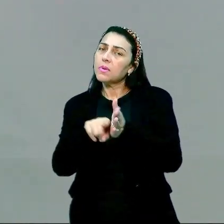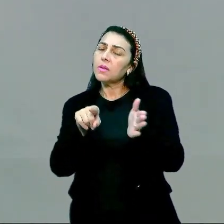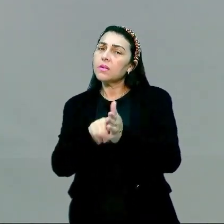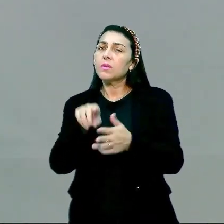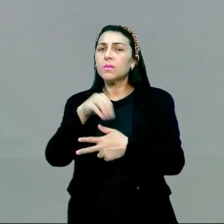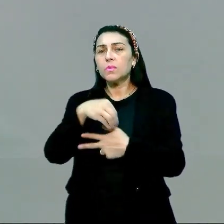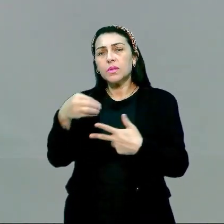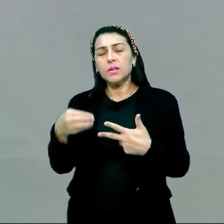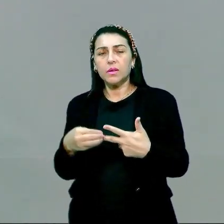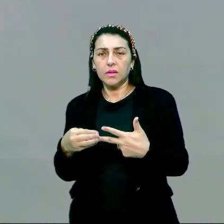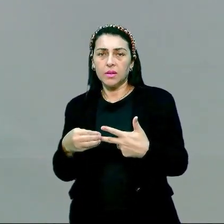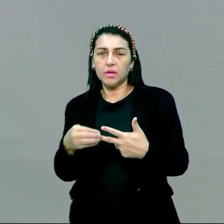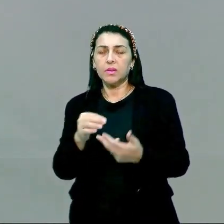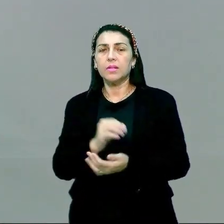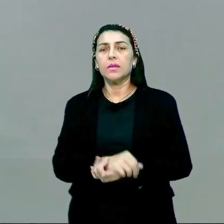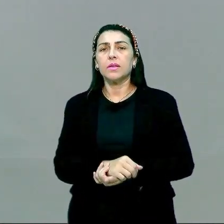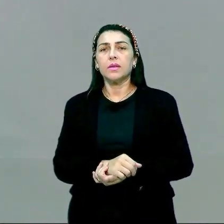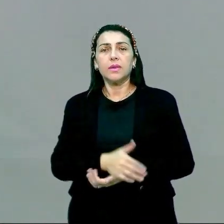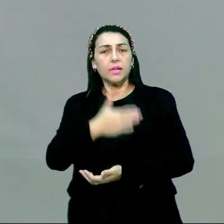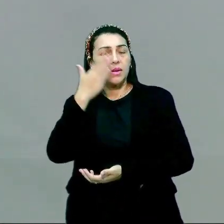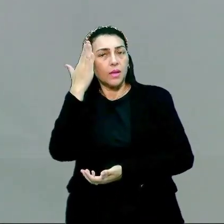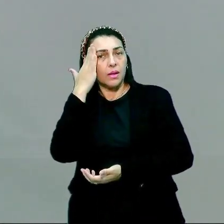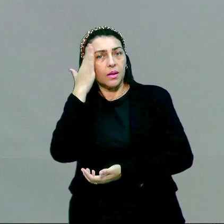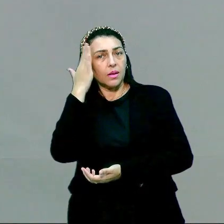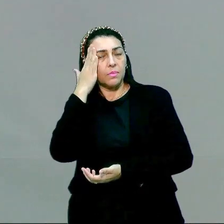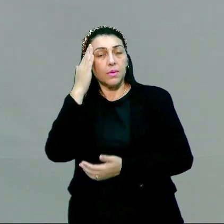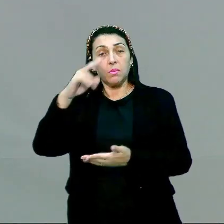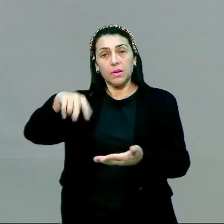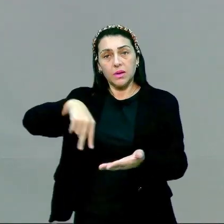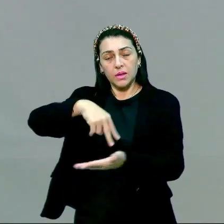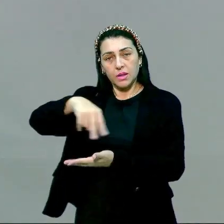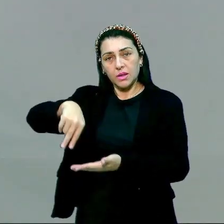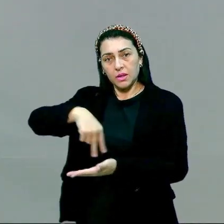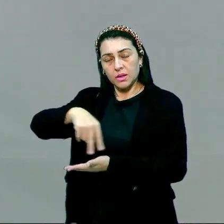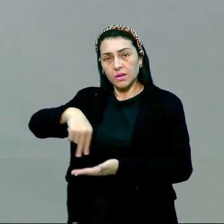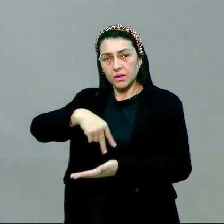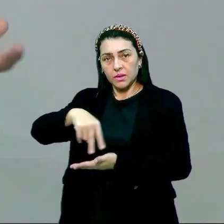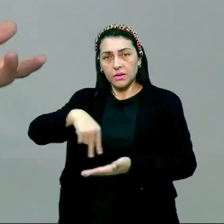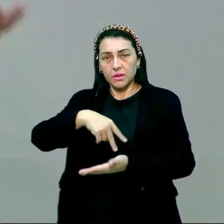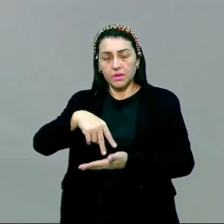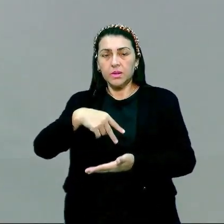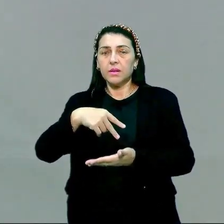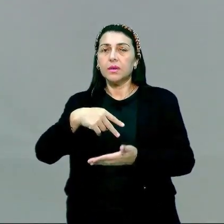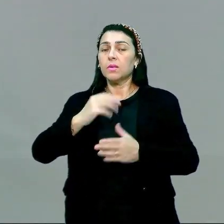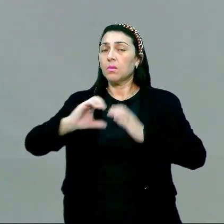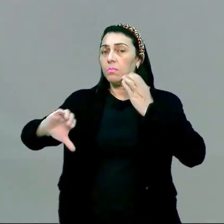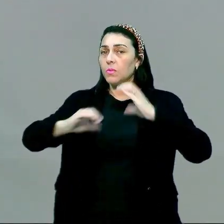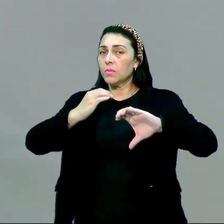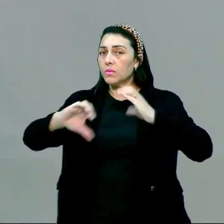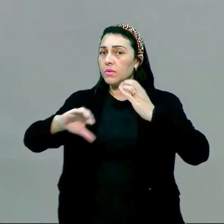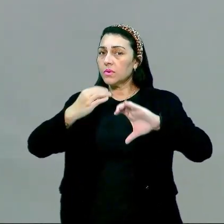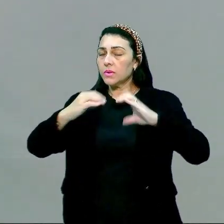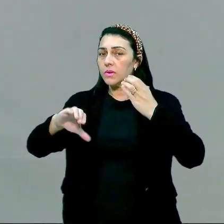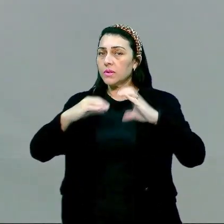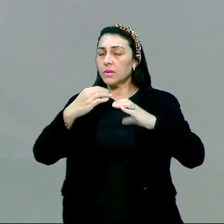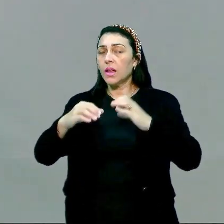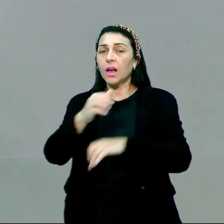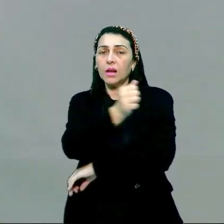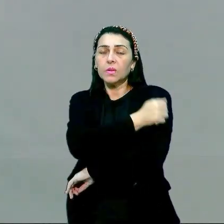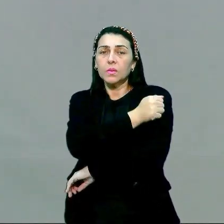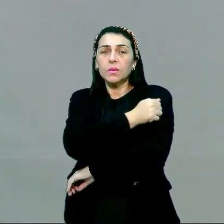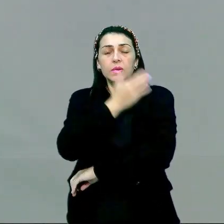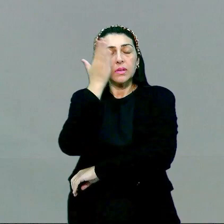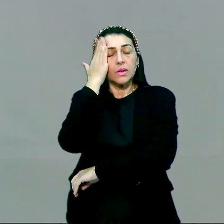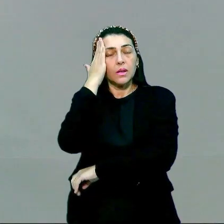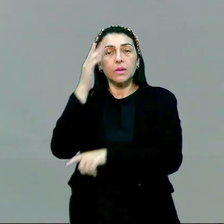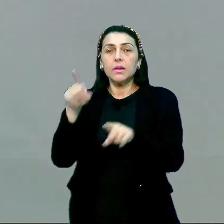né? Então, o tango, sabemos que é uma dança, né? É um estilo de música. Muitos alunos sabem que